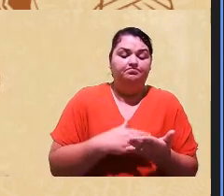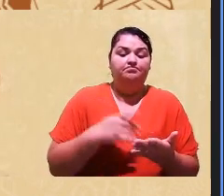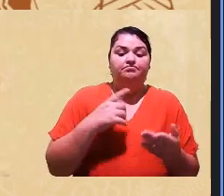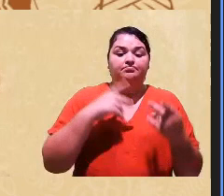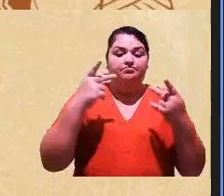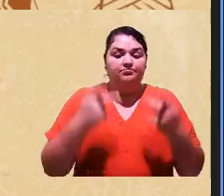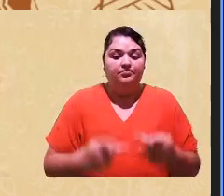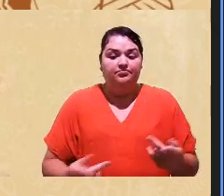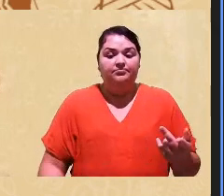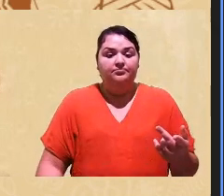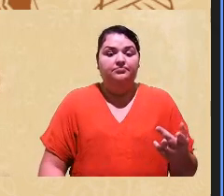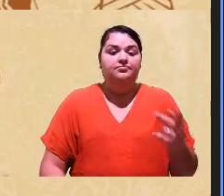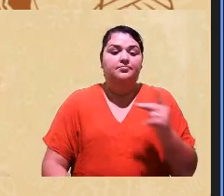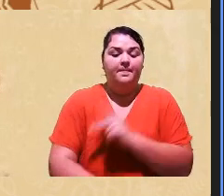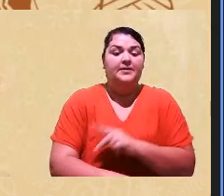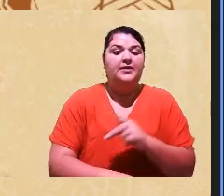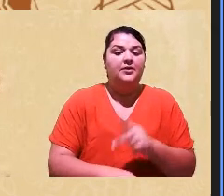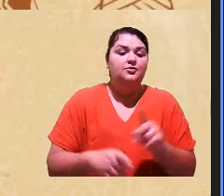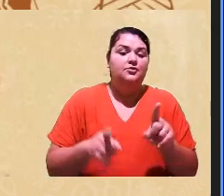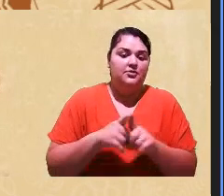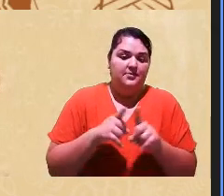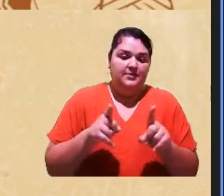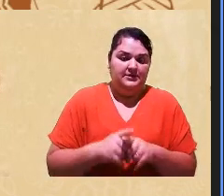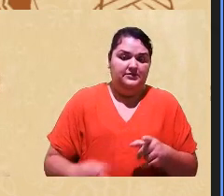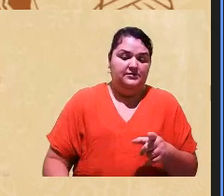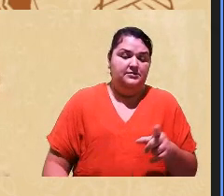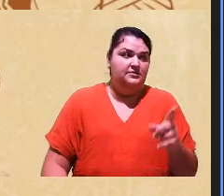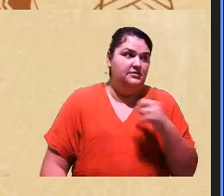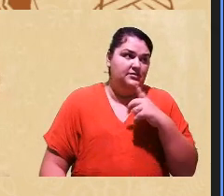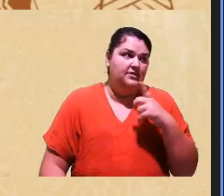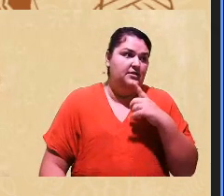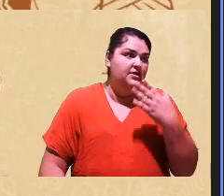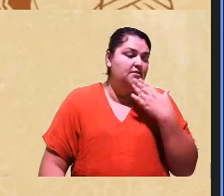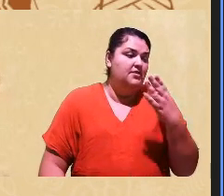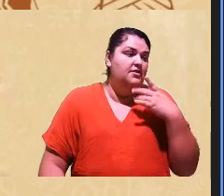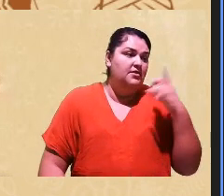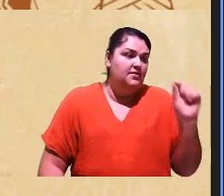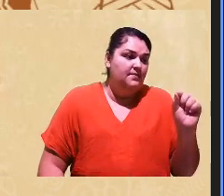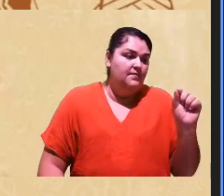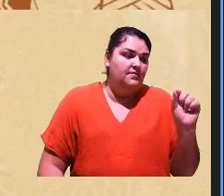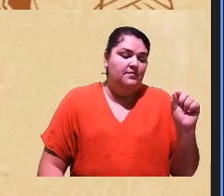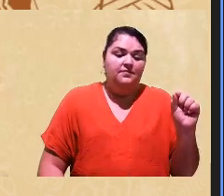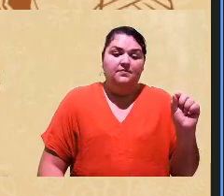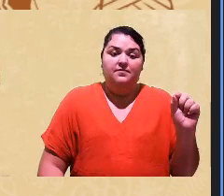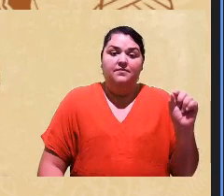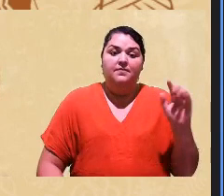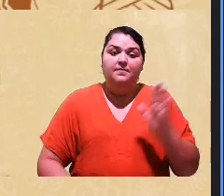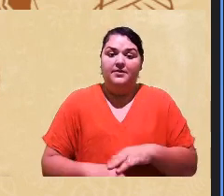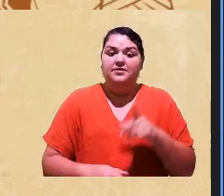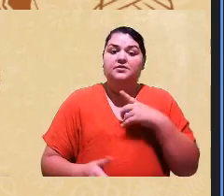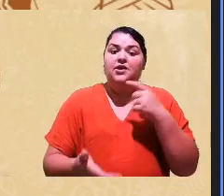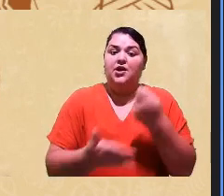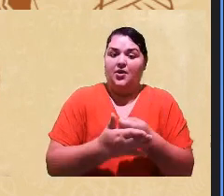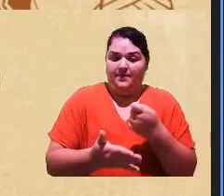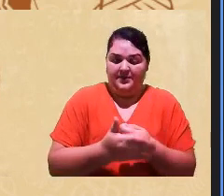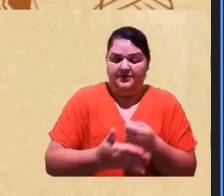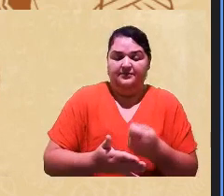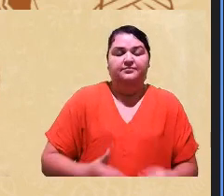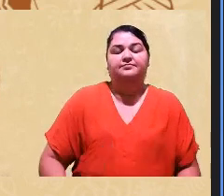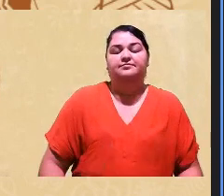pedagógico quando na verdade a gente deveria cobrar mais que realmente fosse